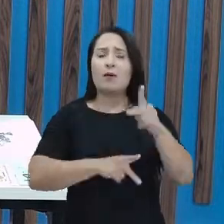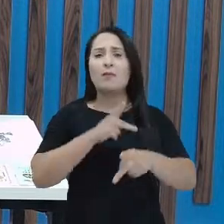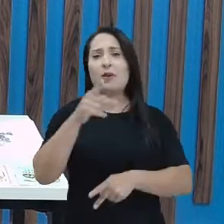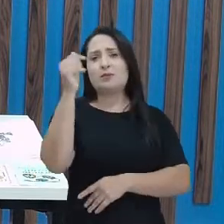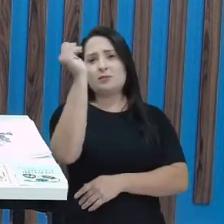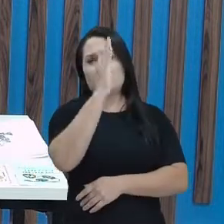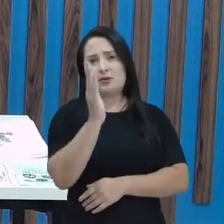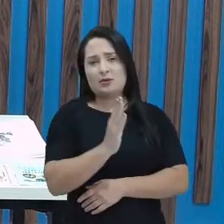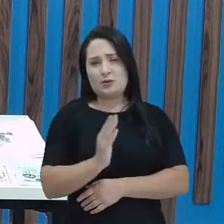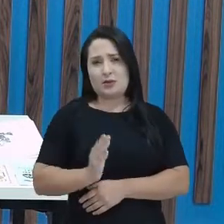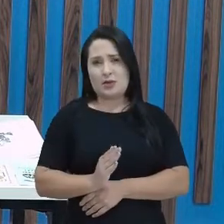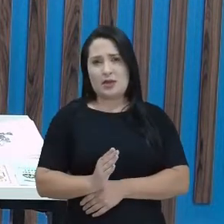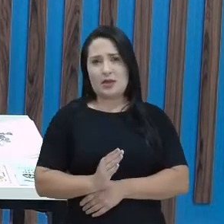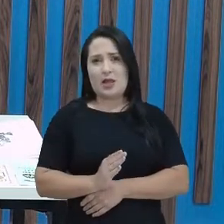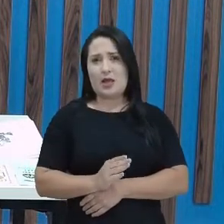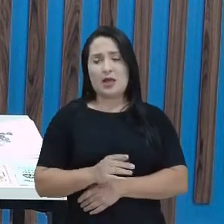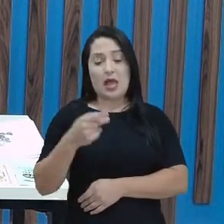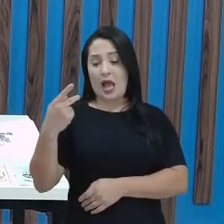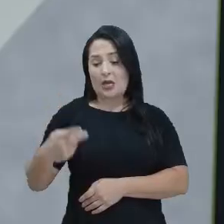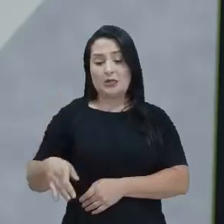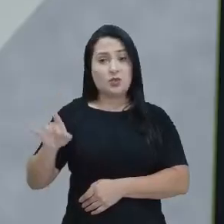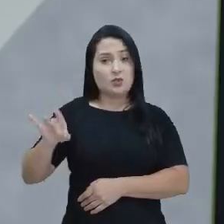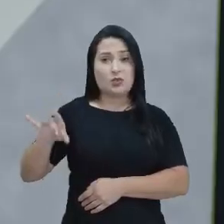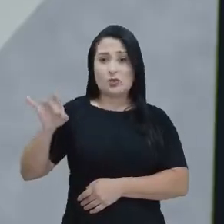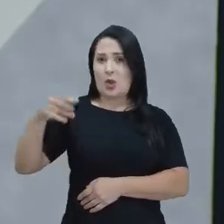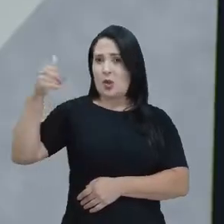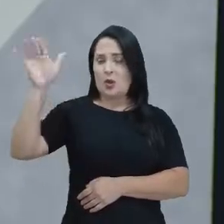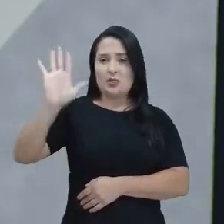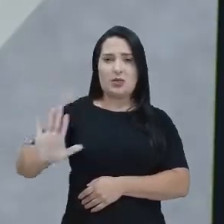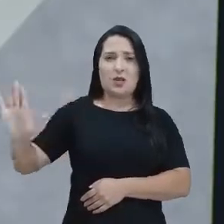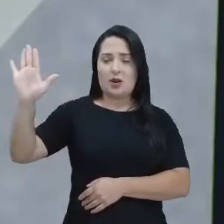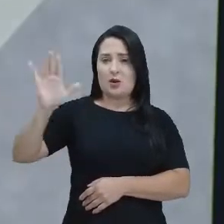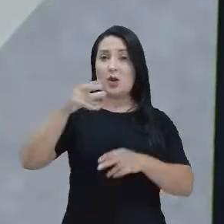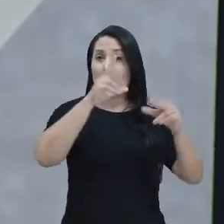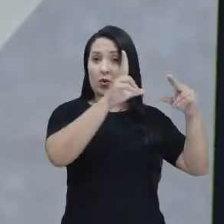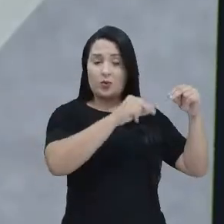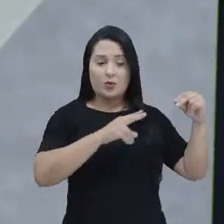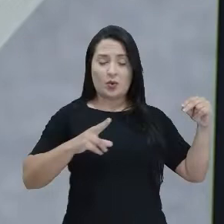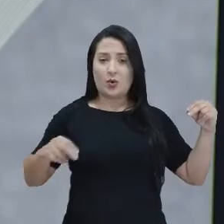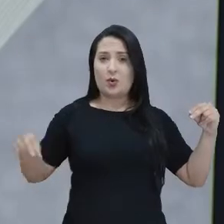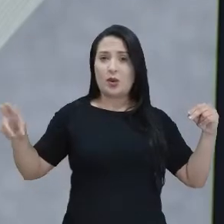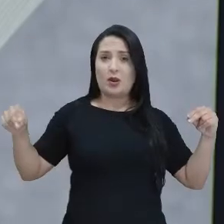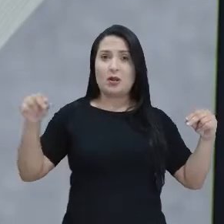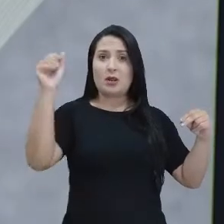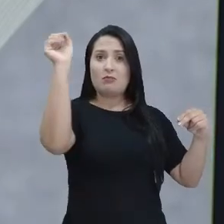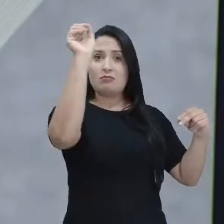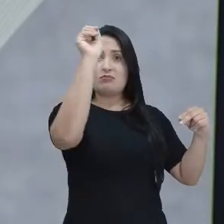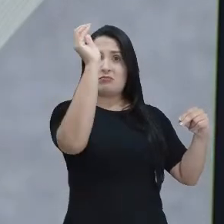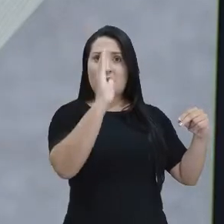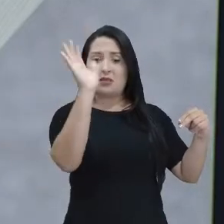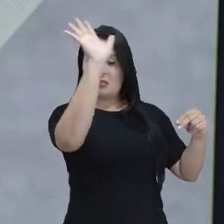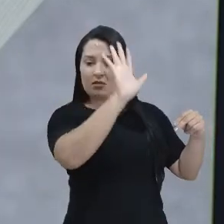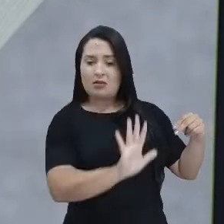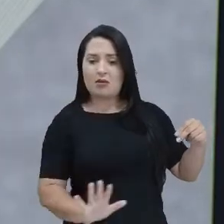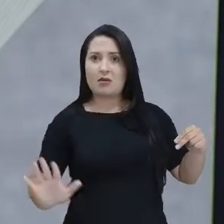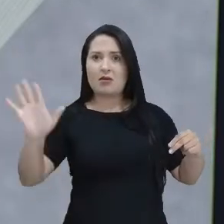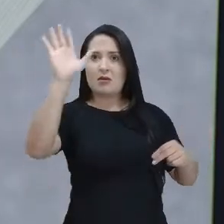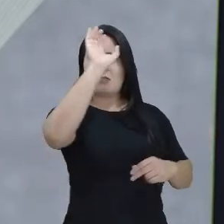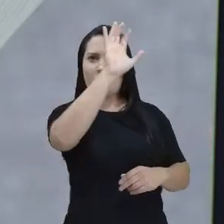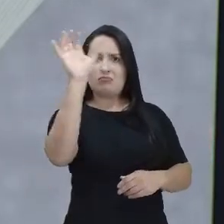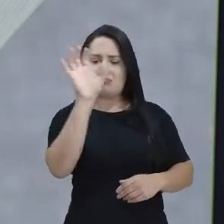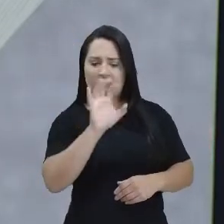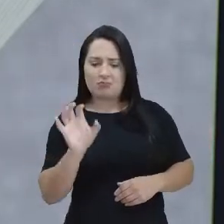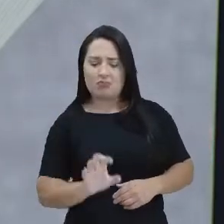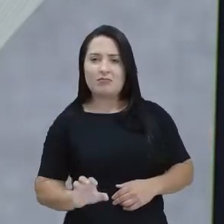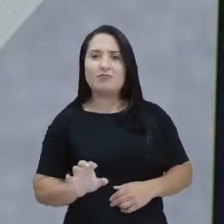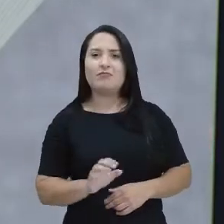brasileiro, não apenas do povo nordestino, tá? O cordel existe em vários lugares, certo? Não apenas no